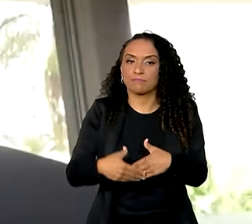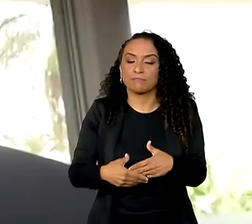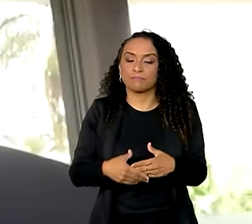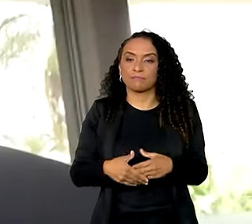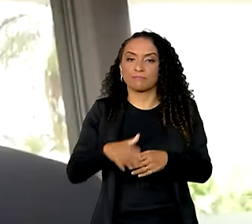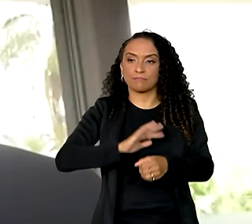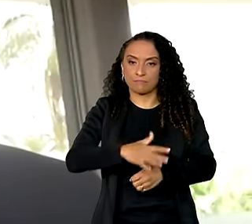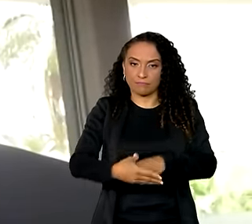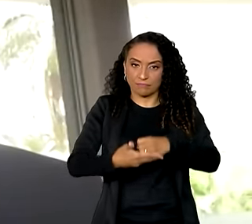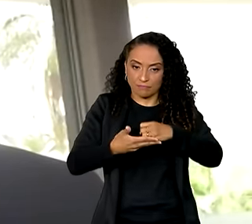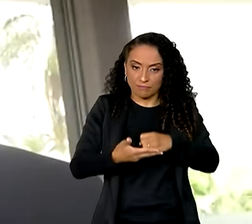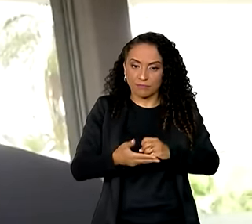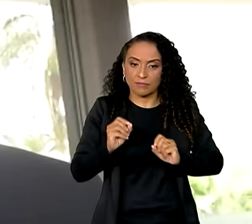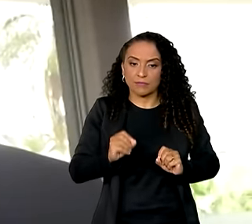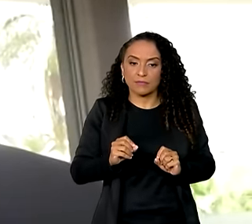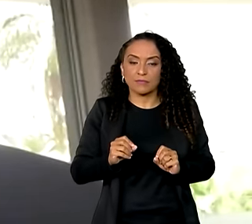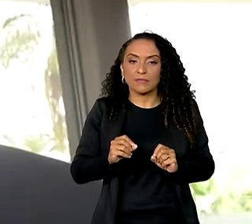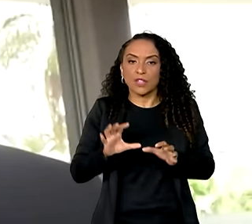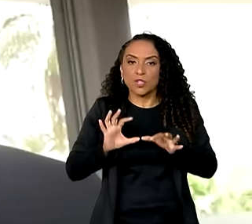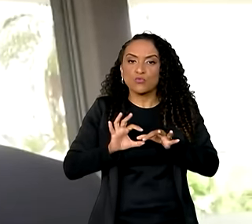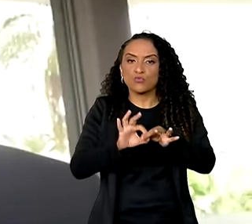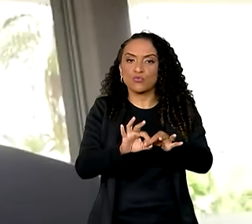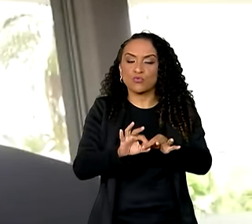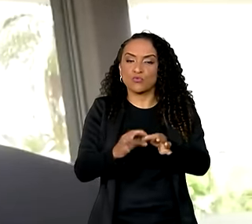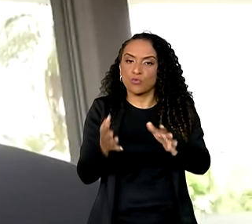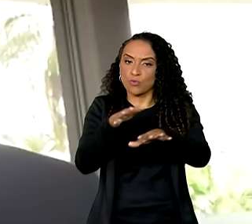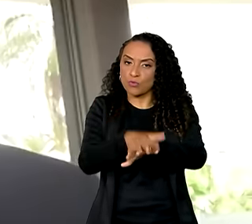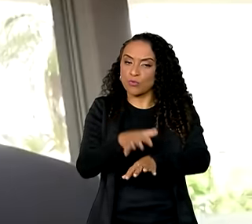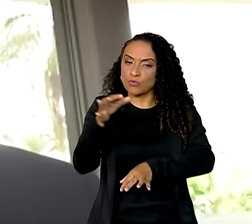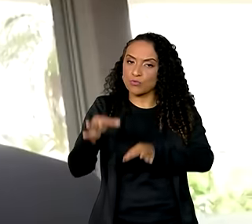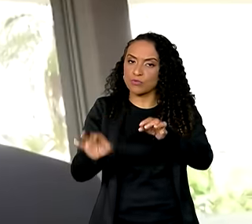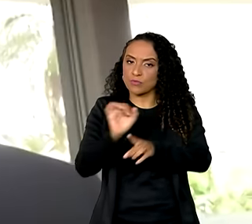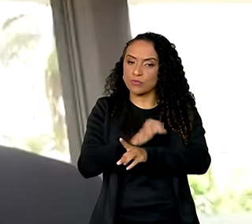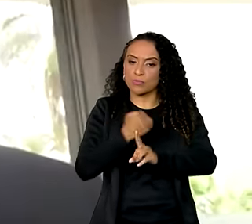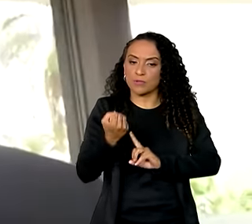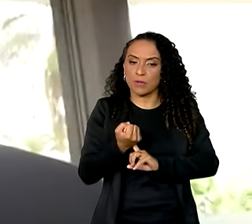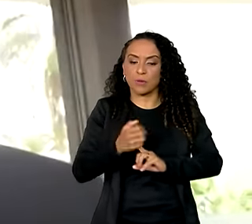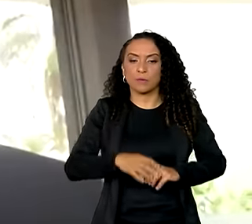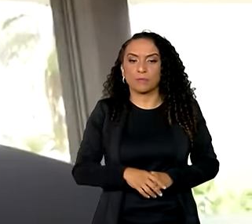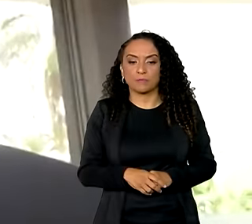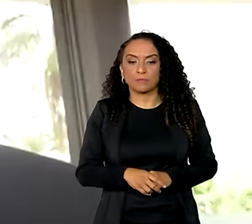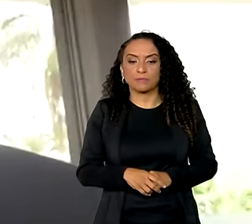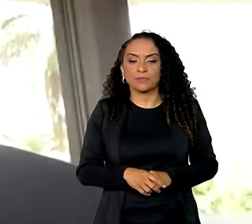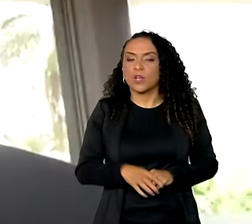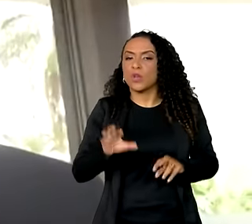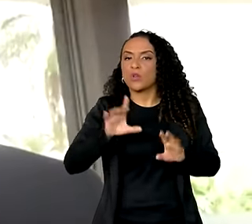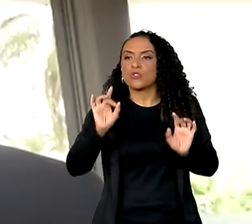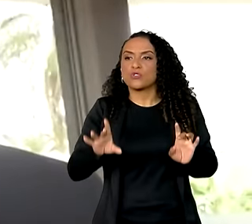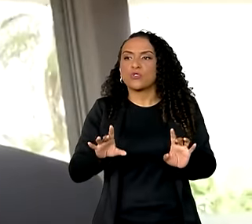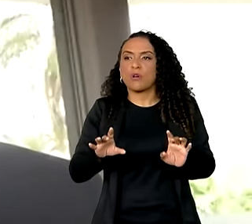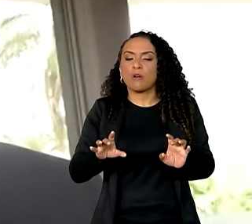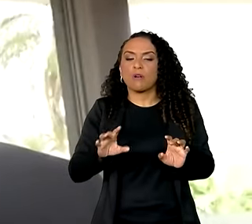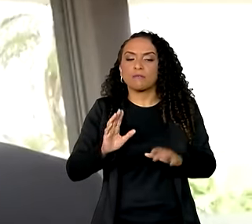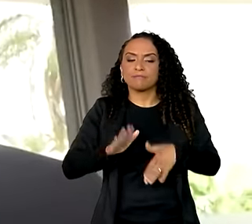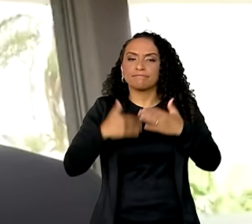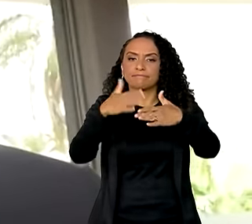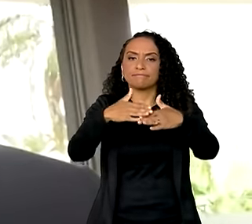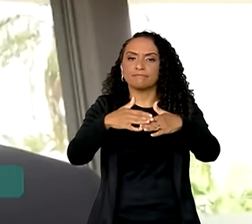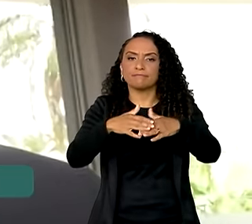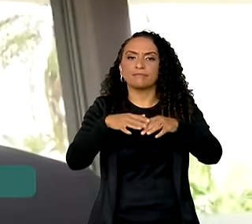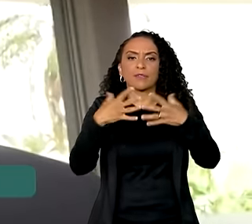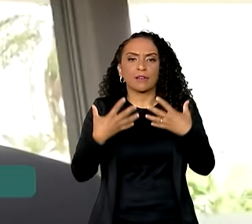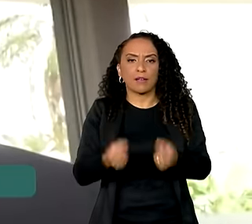sustentável é inseparável da inclusão e da justiça social. Não basta apenas crescer. É